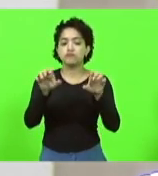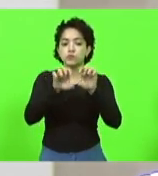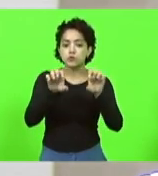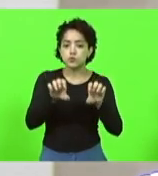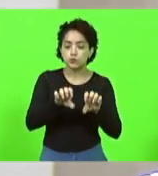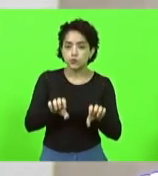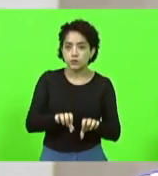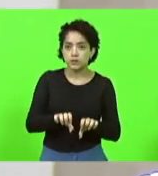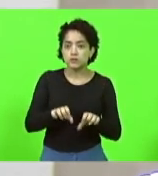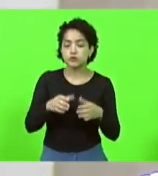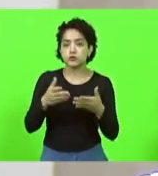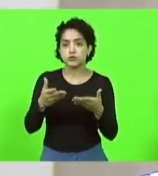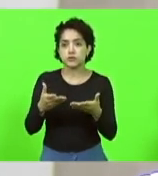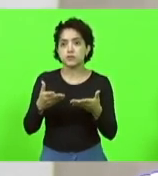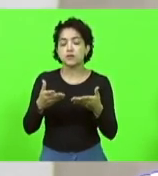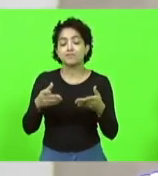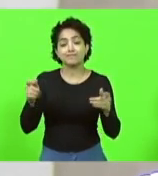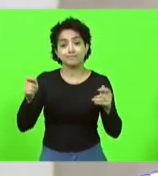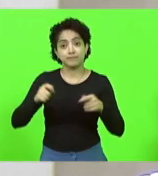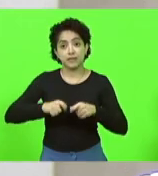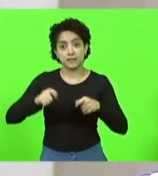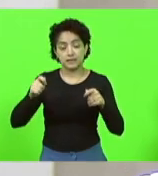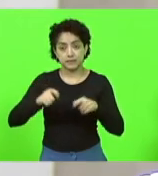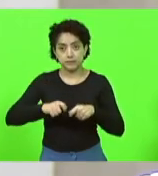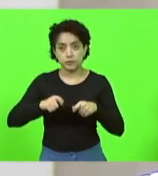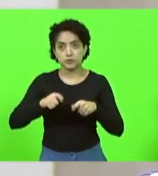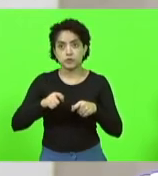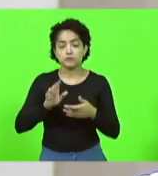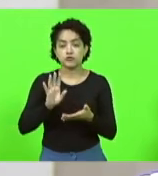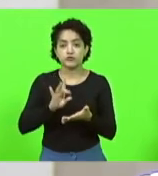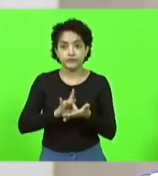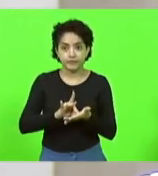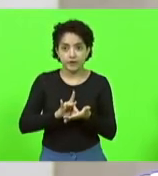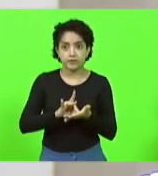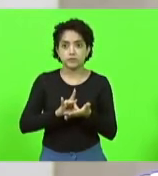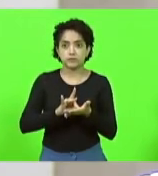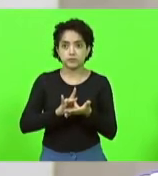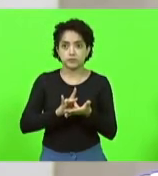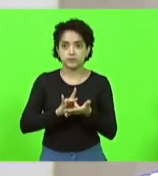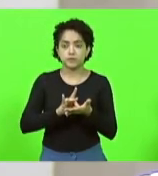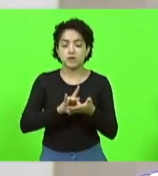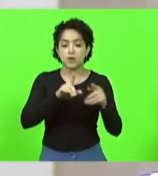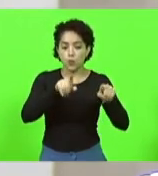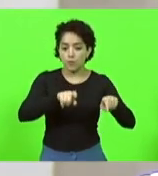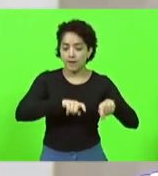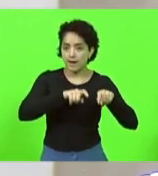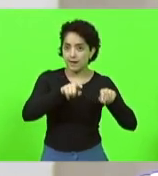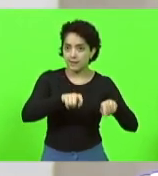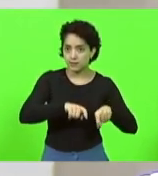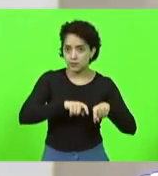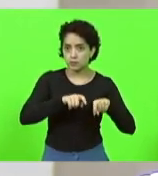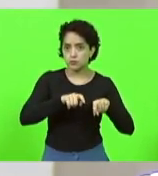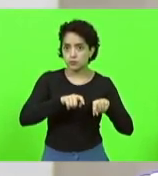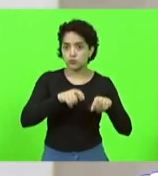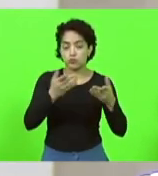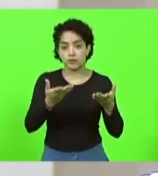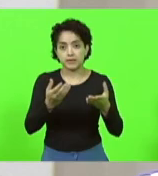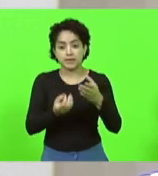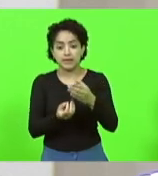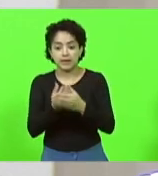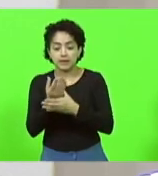para que nós possamos de fato termos uma agricultura que além de produzir,